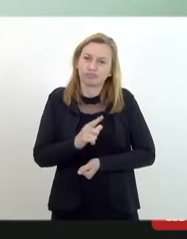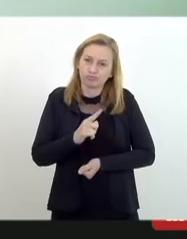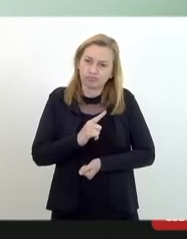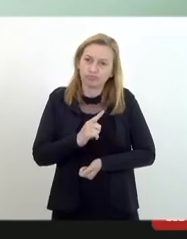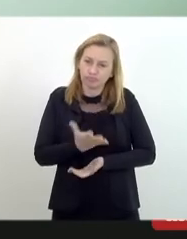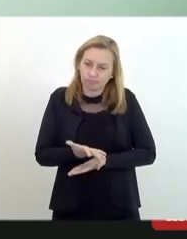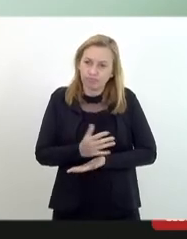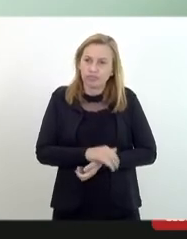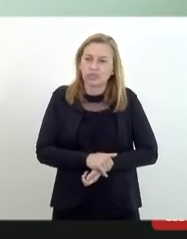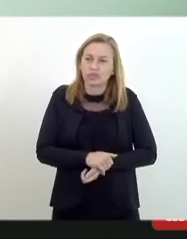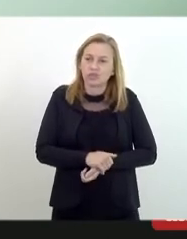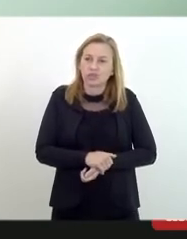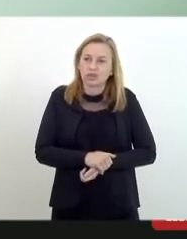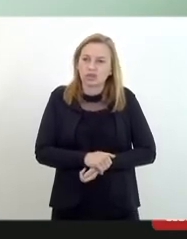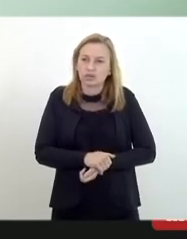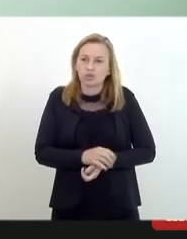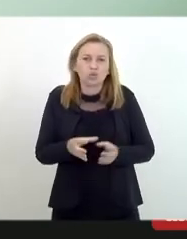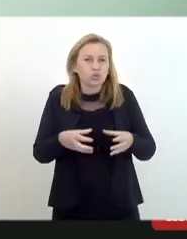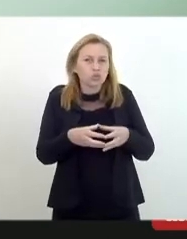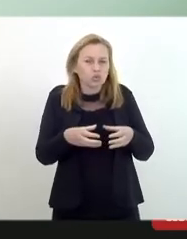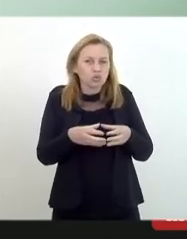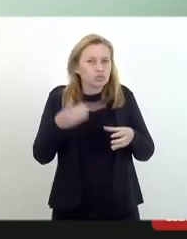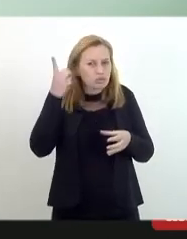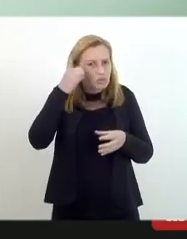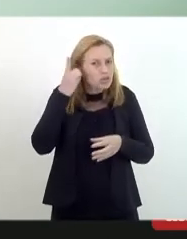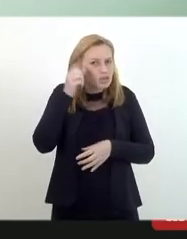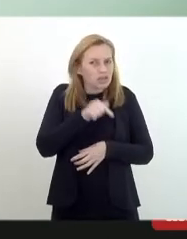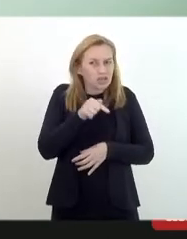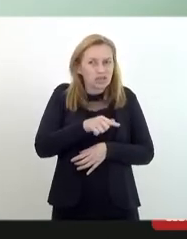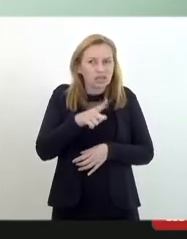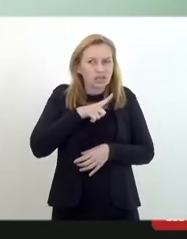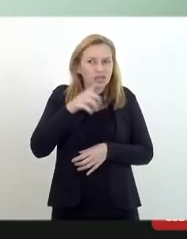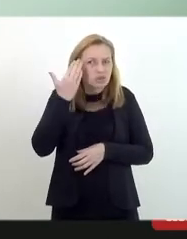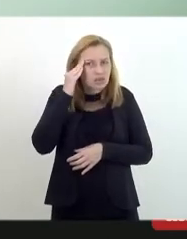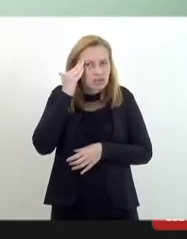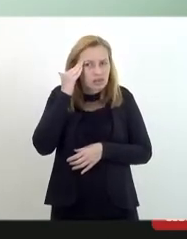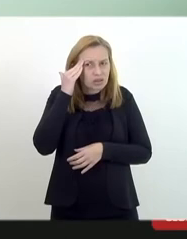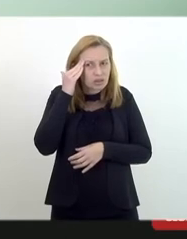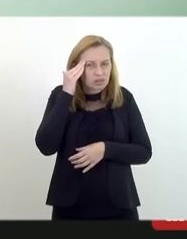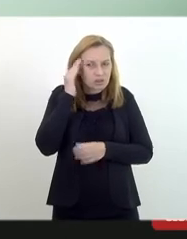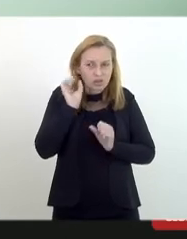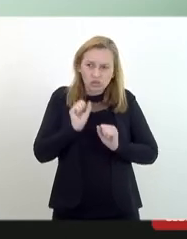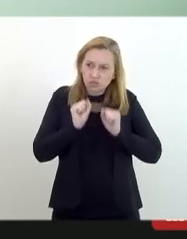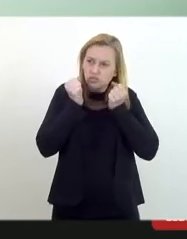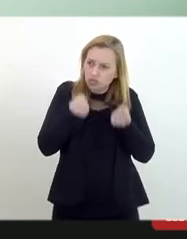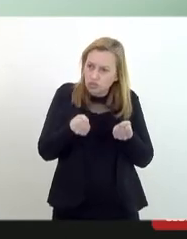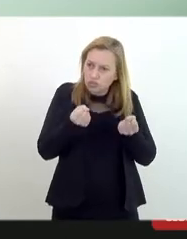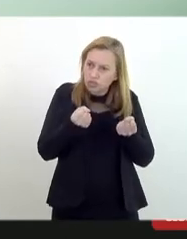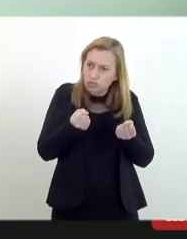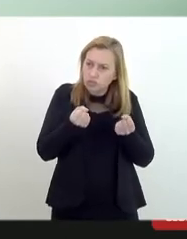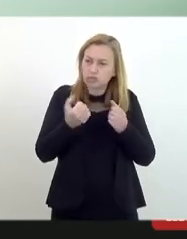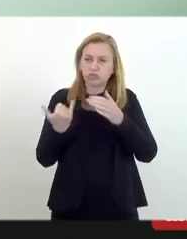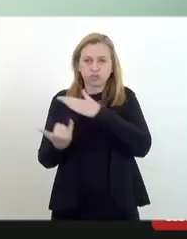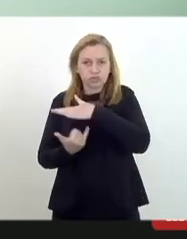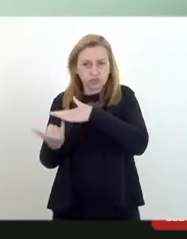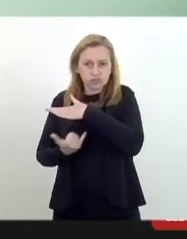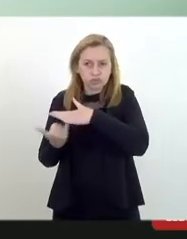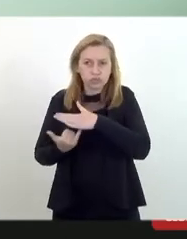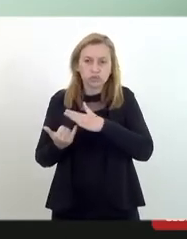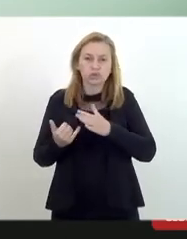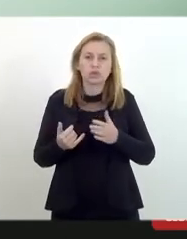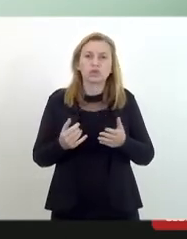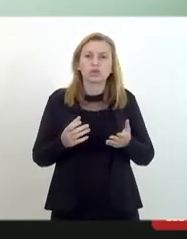acho que aqui tem um grupo de deputados que tem um entendimento de fortalecer para as instituições para os